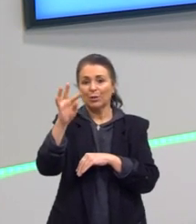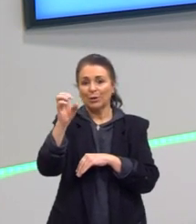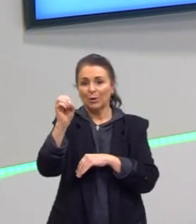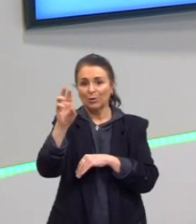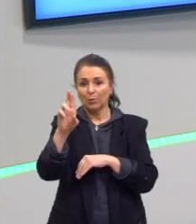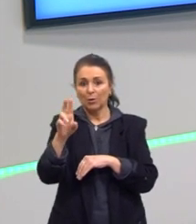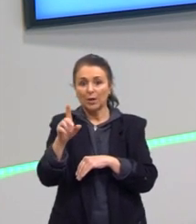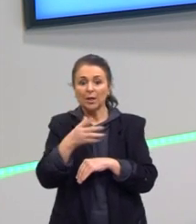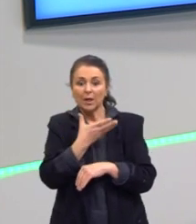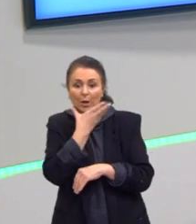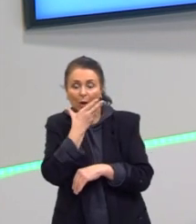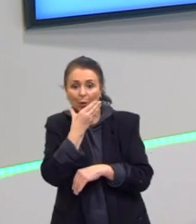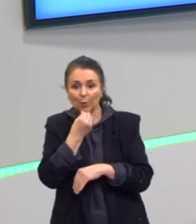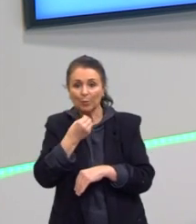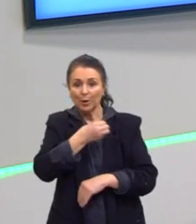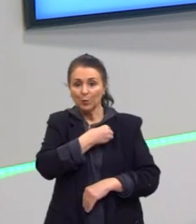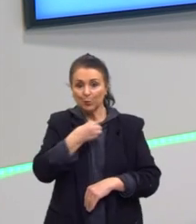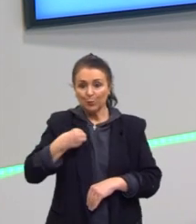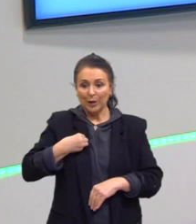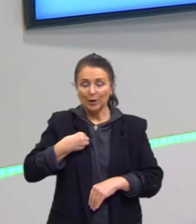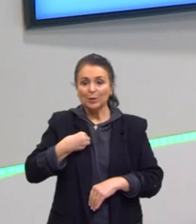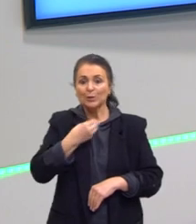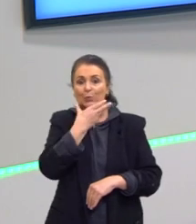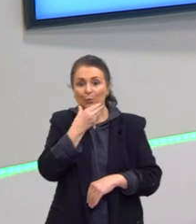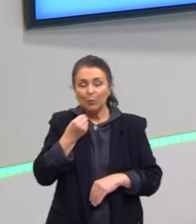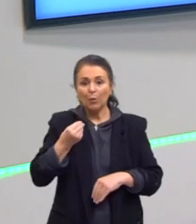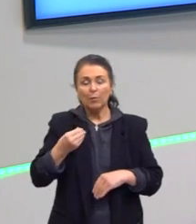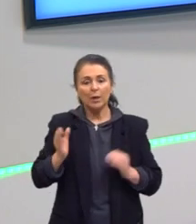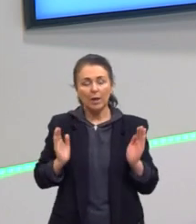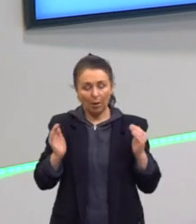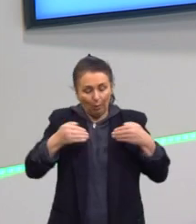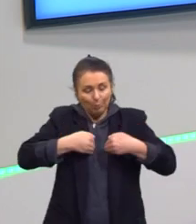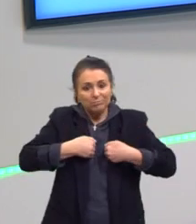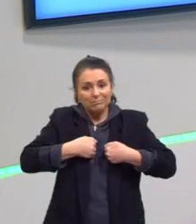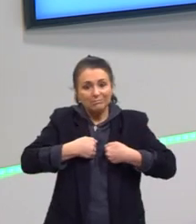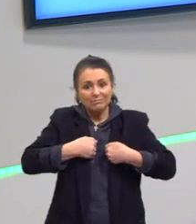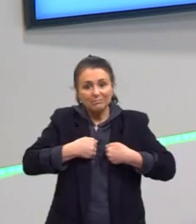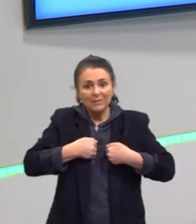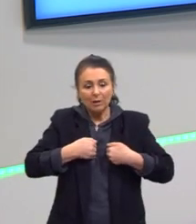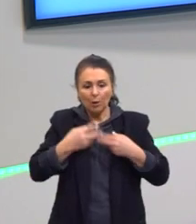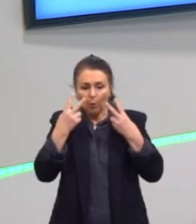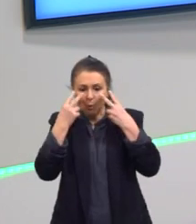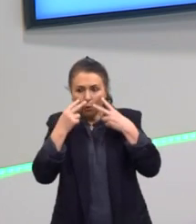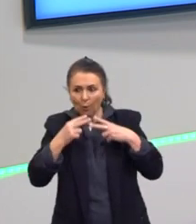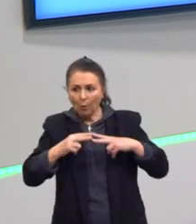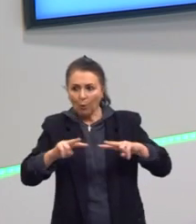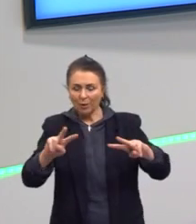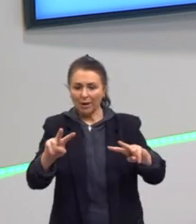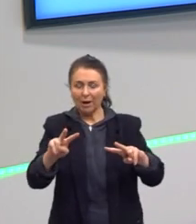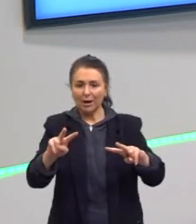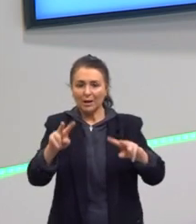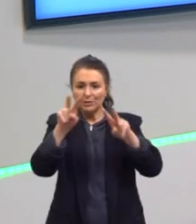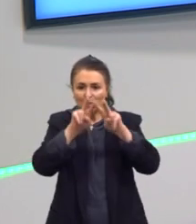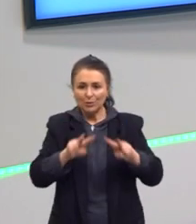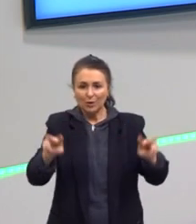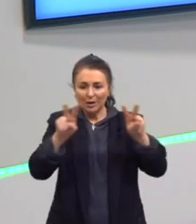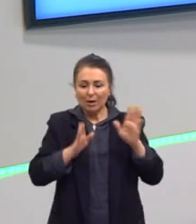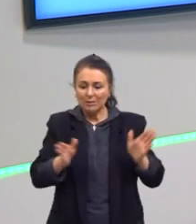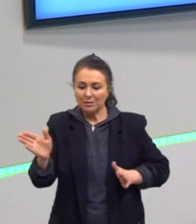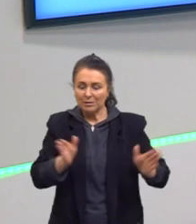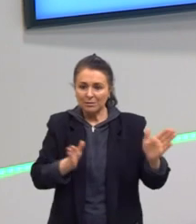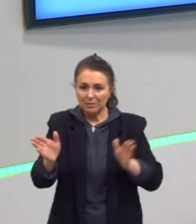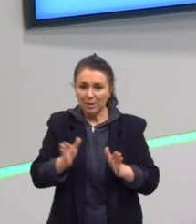ser autista. Então, também as questões de a gente olhar para as pessoas, ter esse olhar de acessibilidade e de